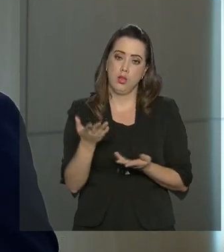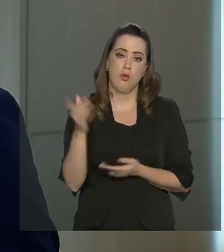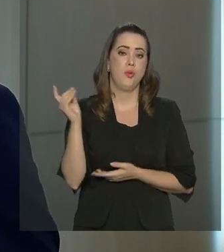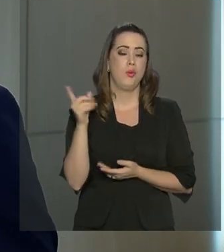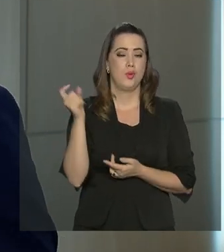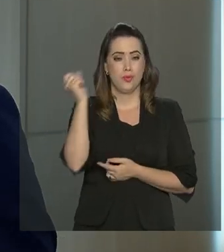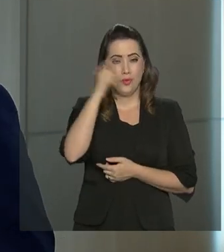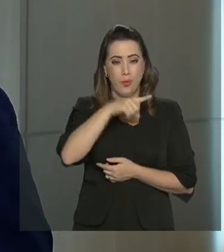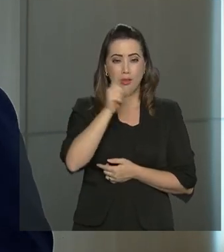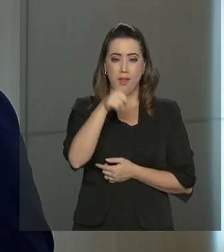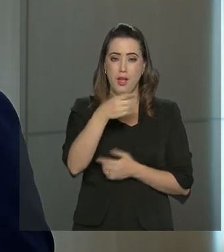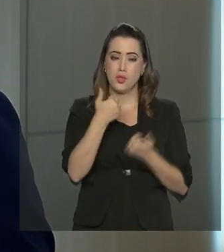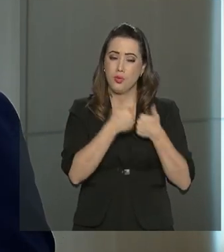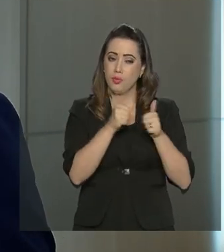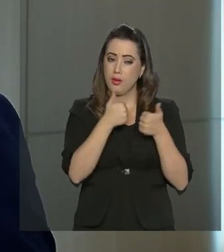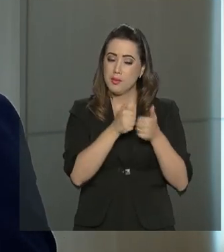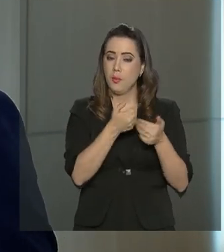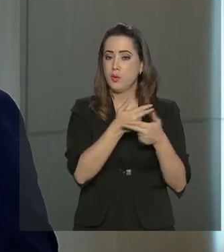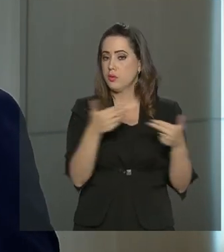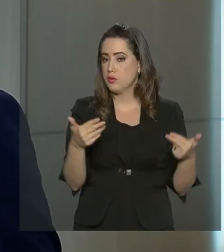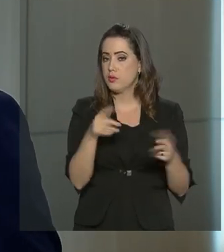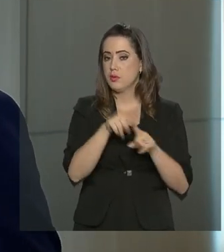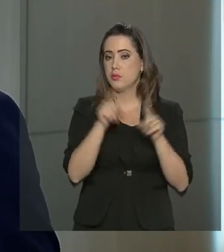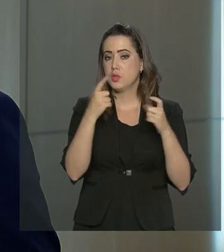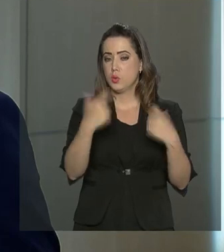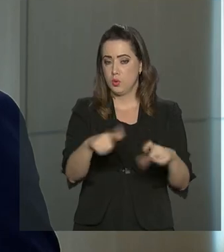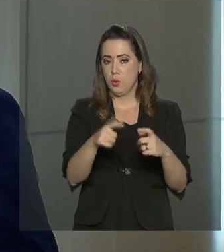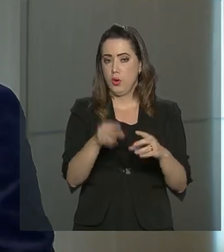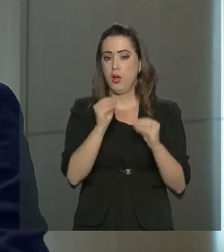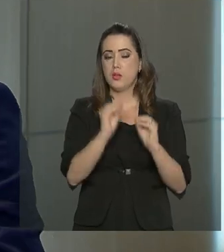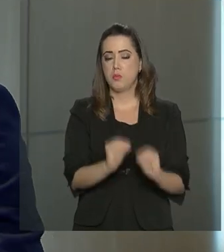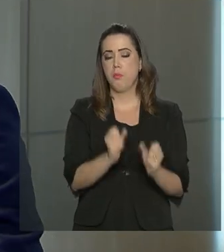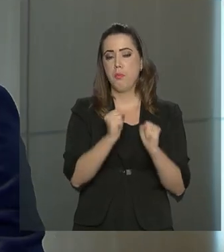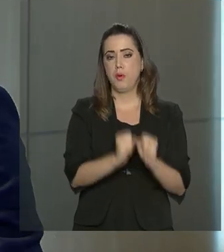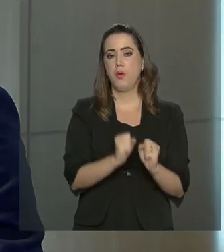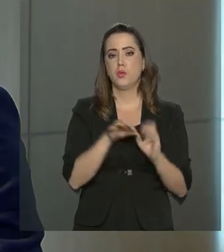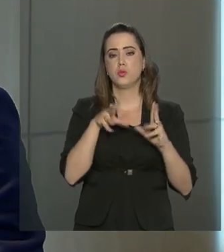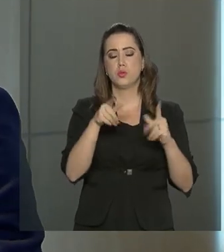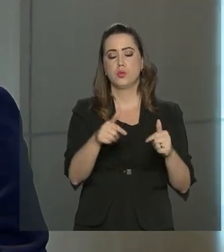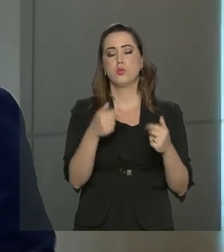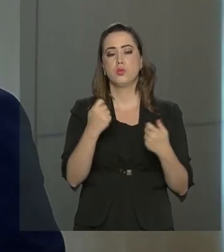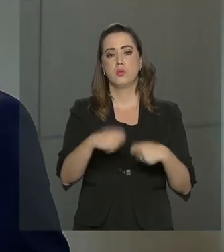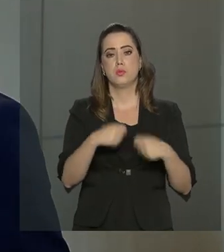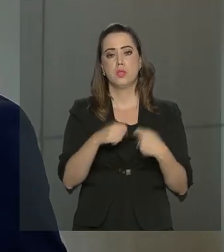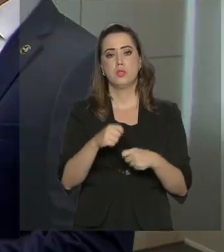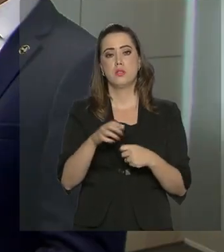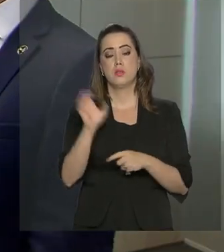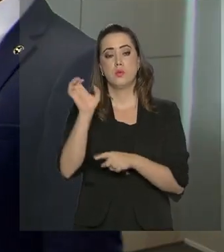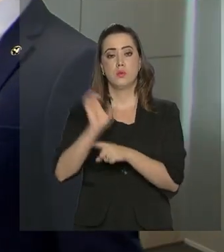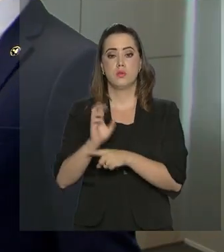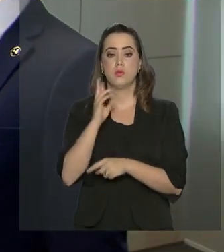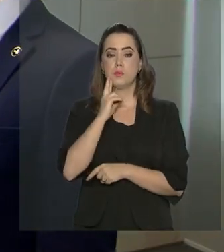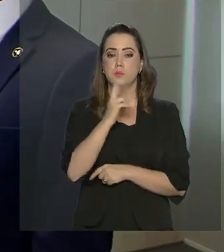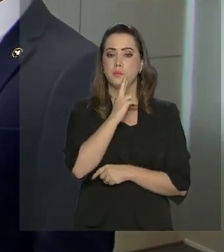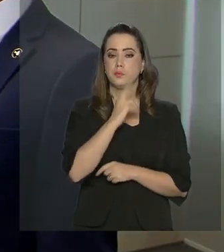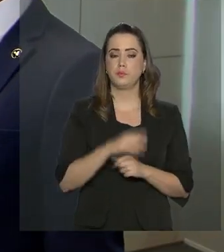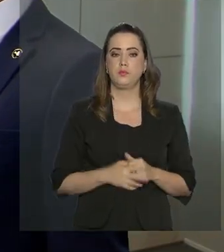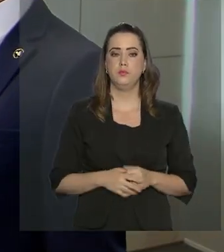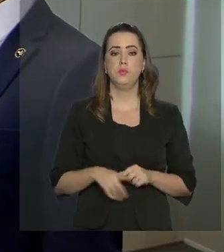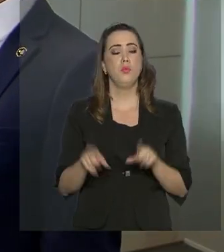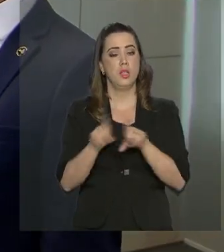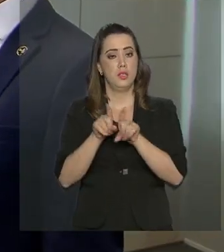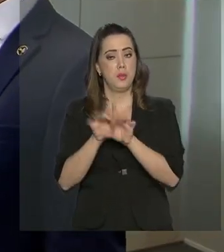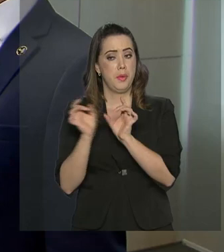logística, mas o parque térmico local consegue atender toda a carga do estado de Roraima. Diretor, além do